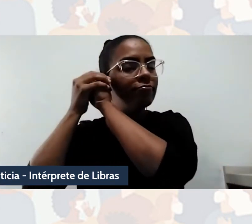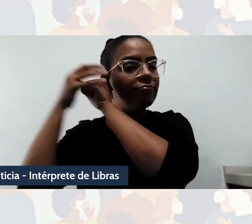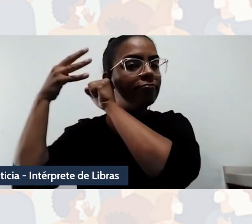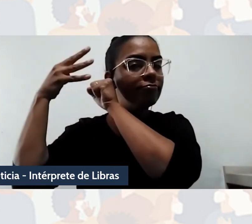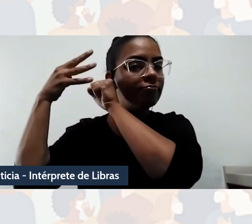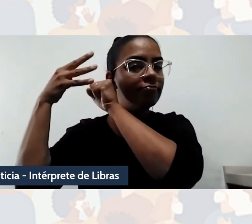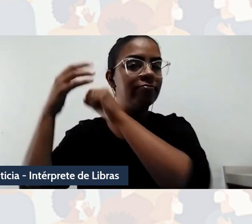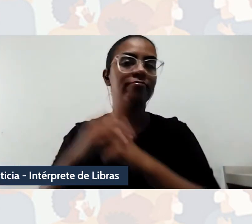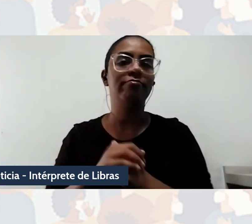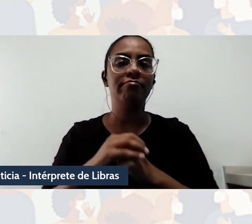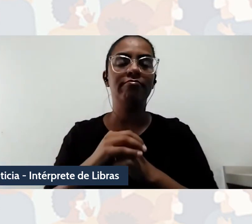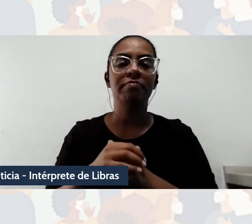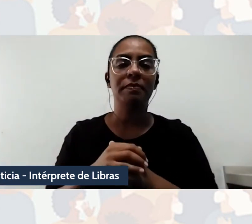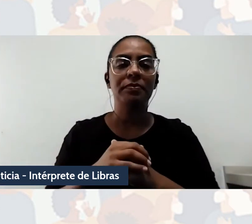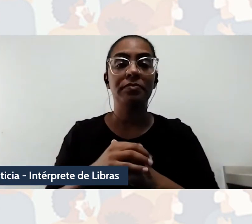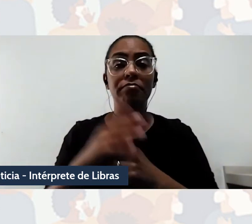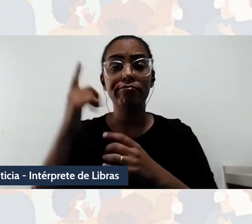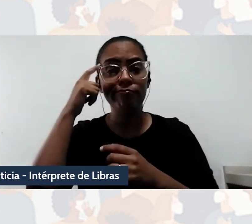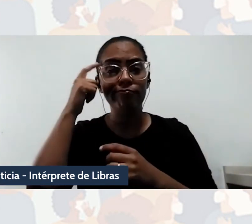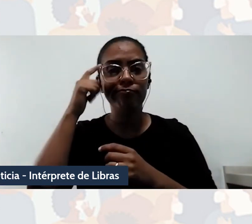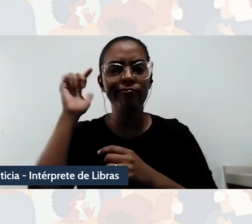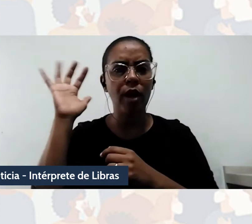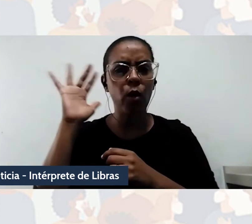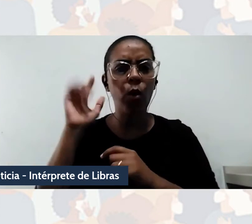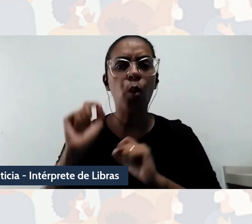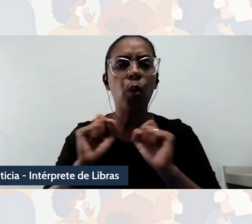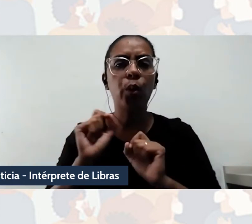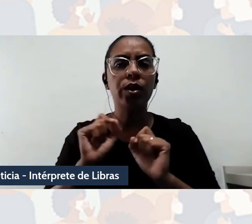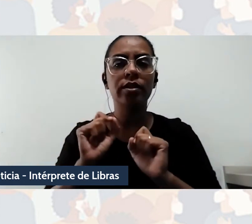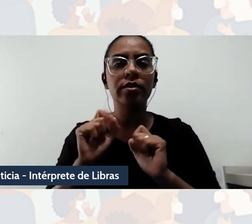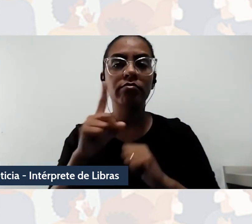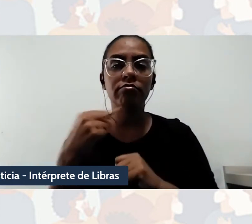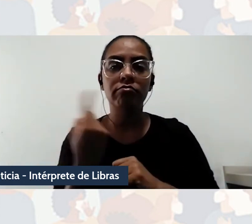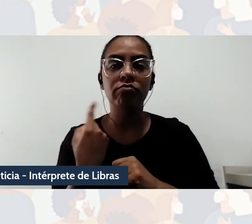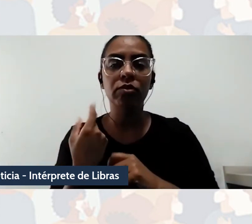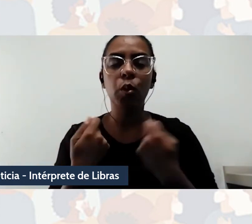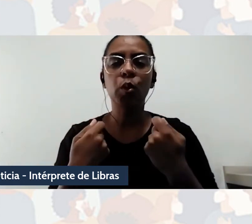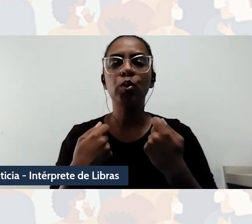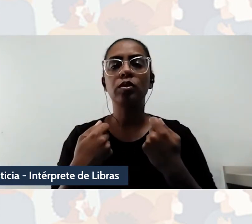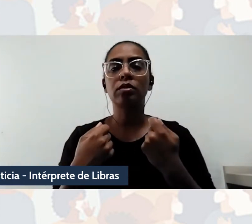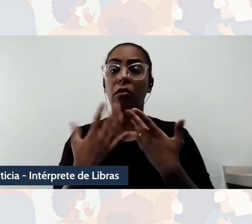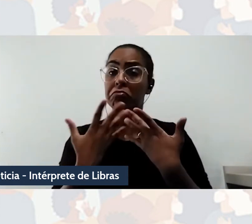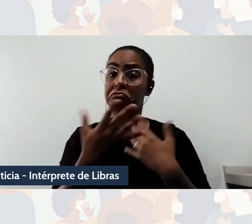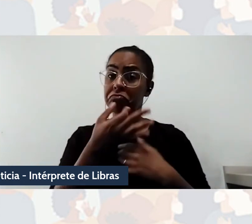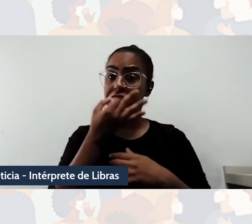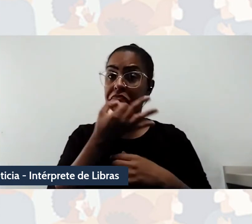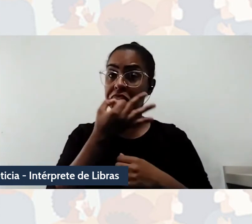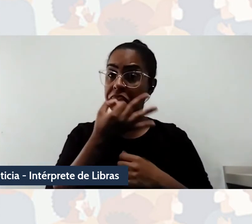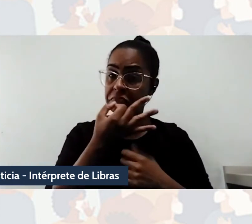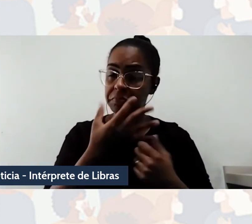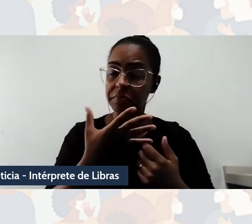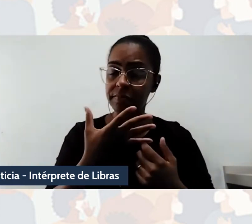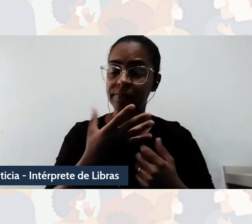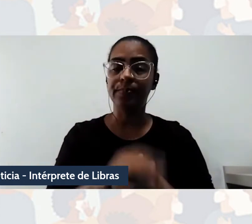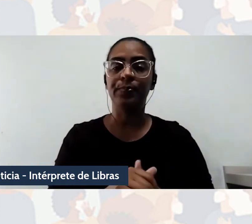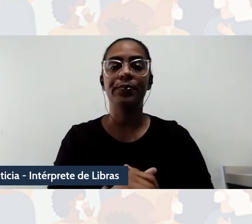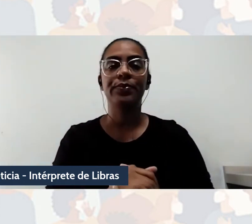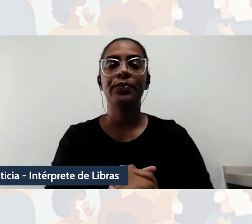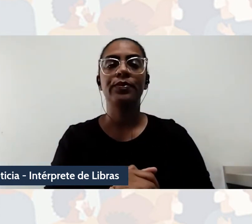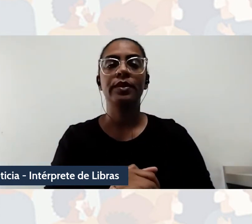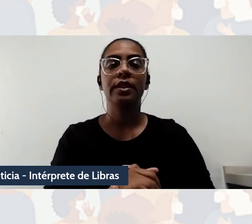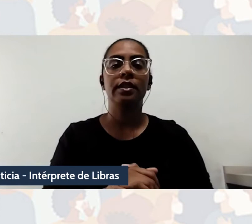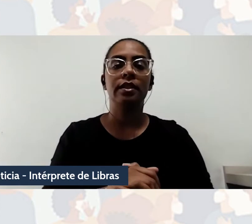Por isso, né, a necessidade, eu penso, né, e proponho, assim, tenho pensado como desses